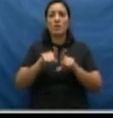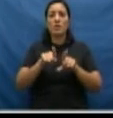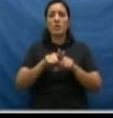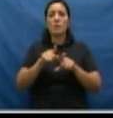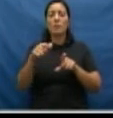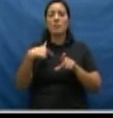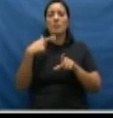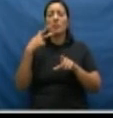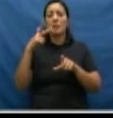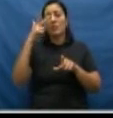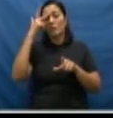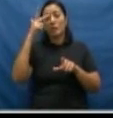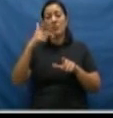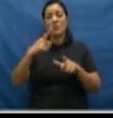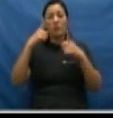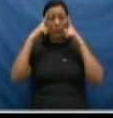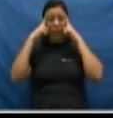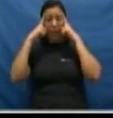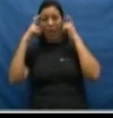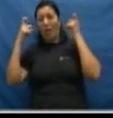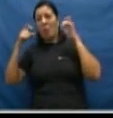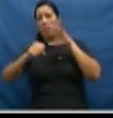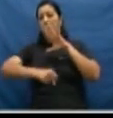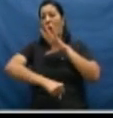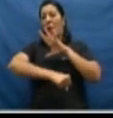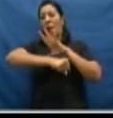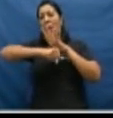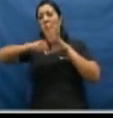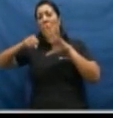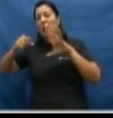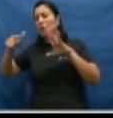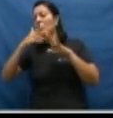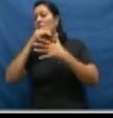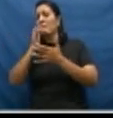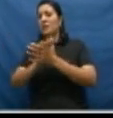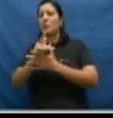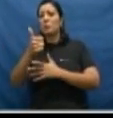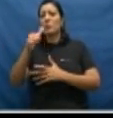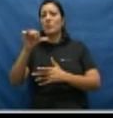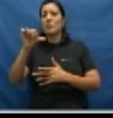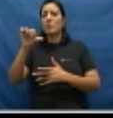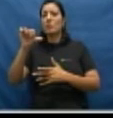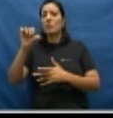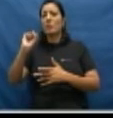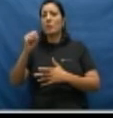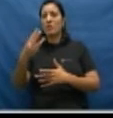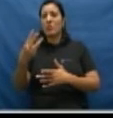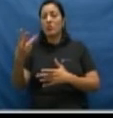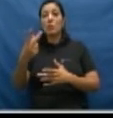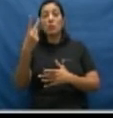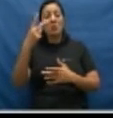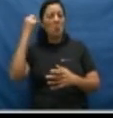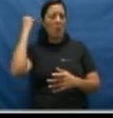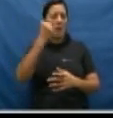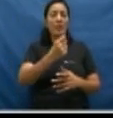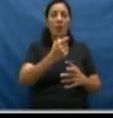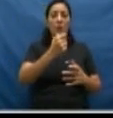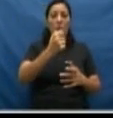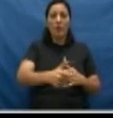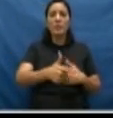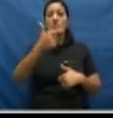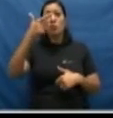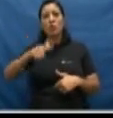Ela sofreu uma violência gravíssima pelo seu marido em 1983, duas tentativas de assassinato.